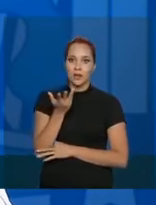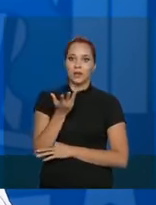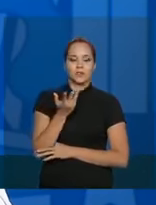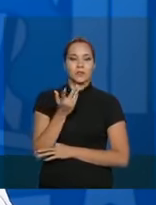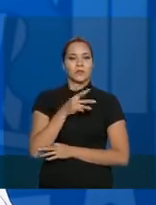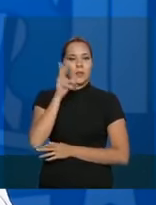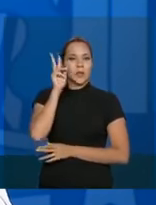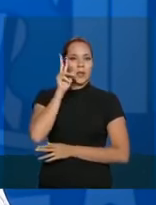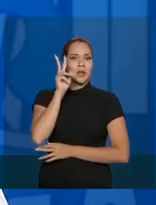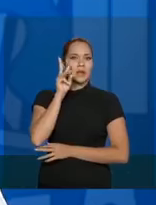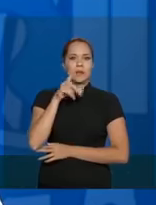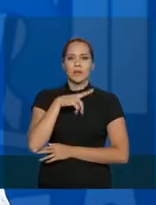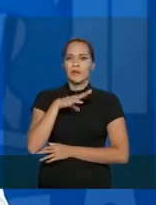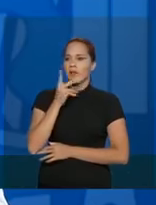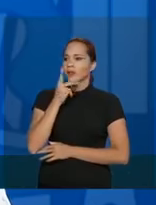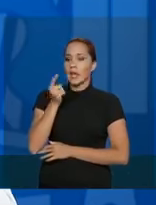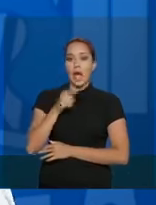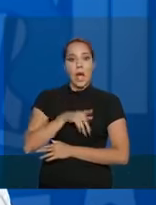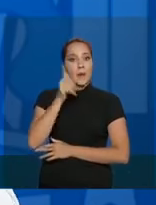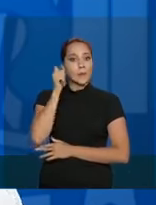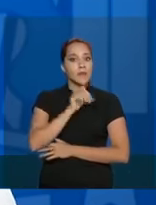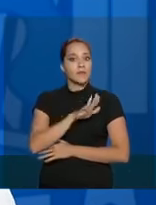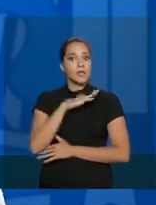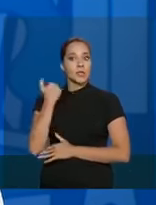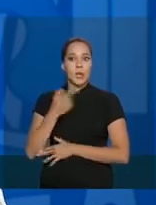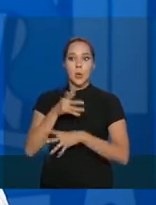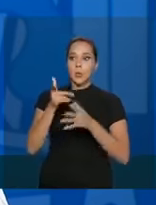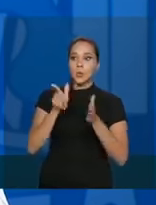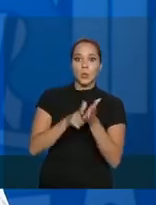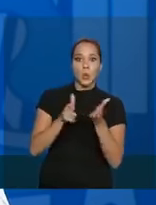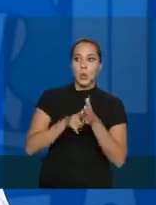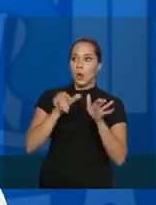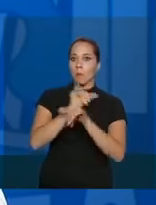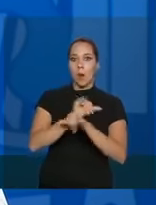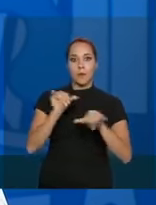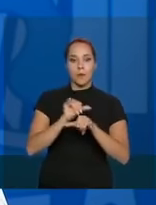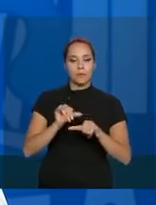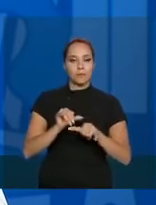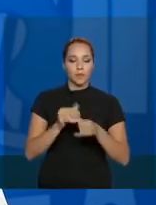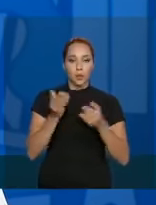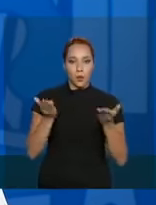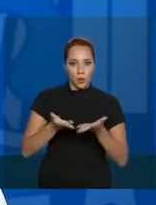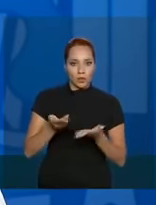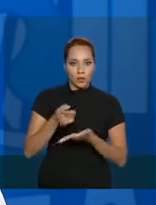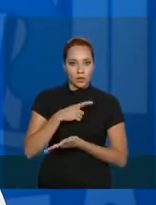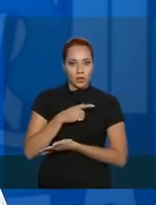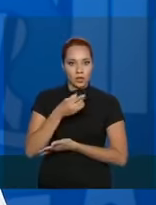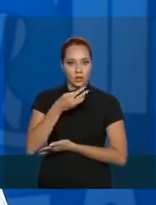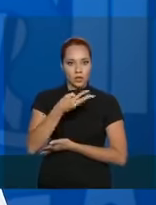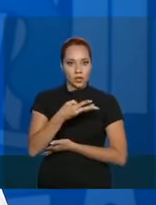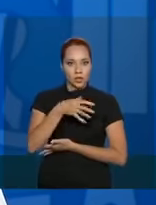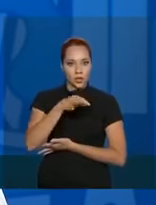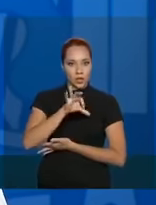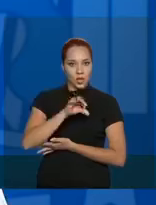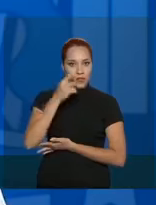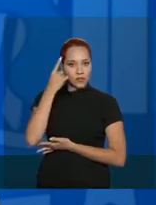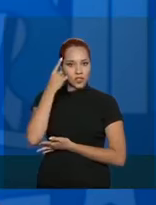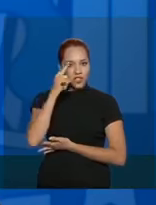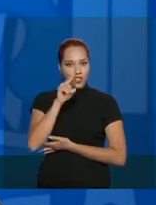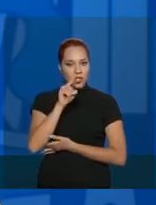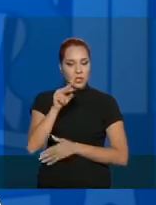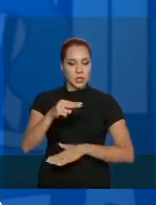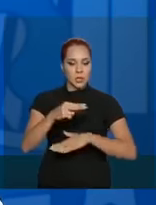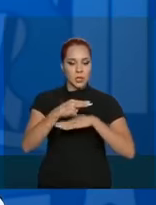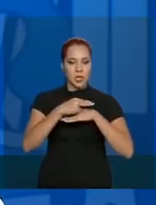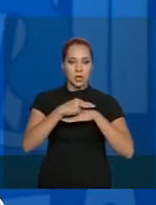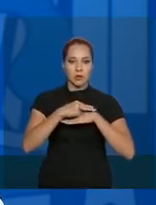lembro que a Delis me mandou, a paciente faleceu, saiu no jornal que ela faleceu, hoje tem 39 dias de internação, ela